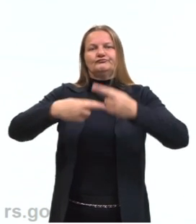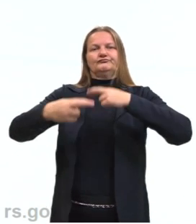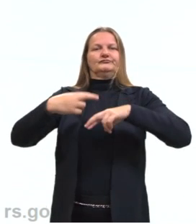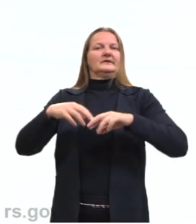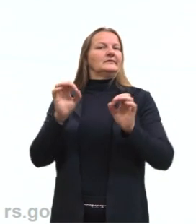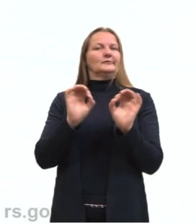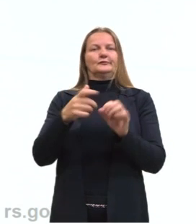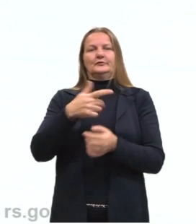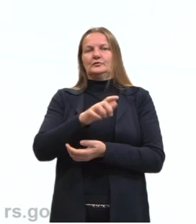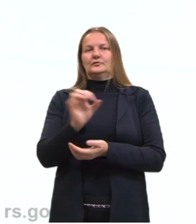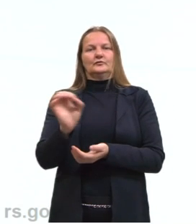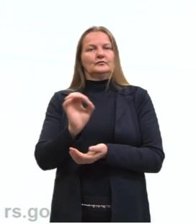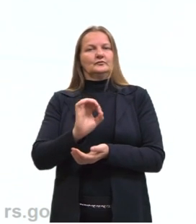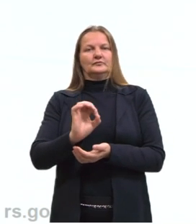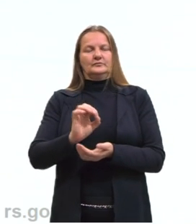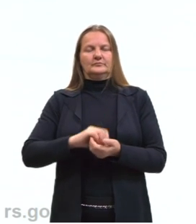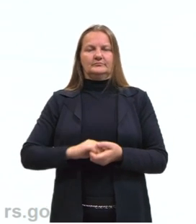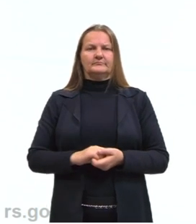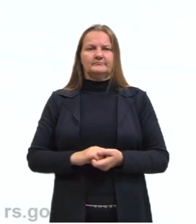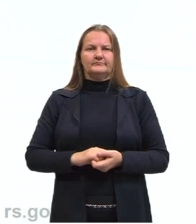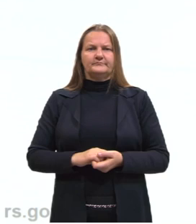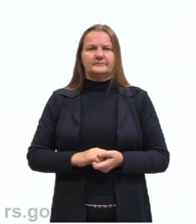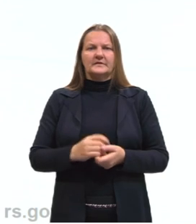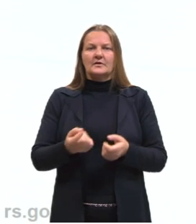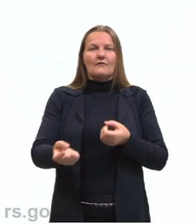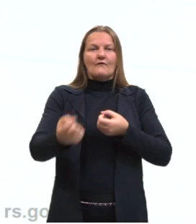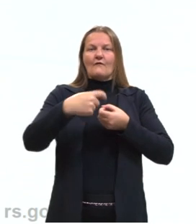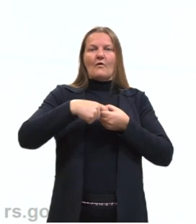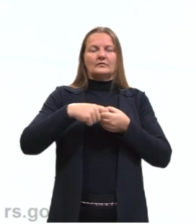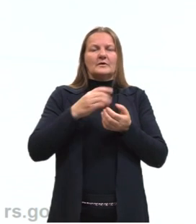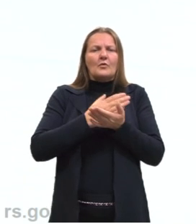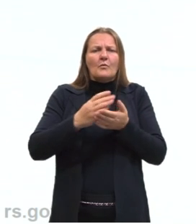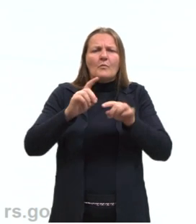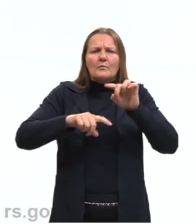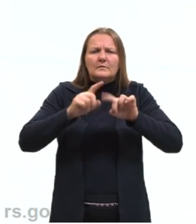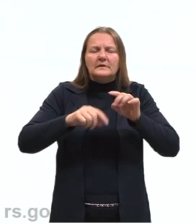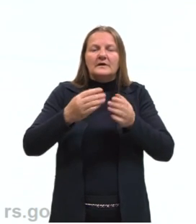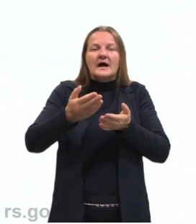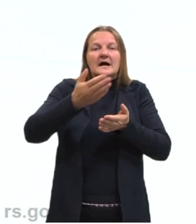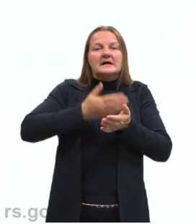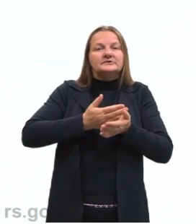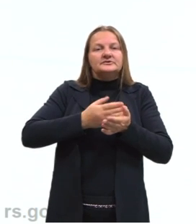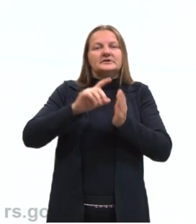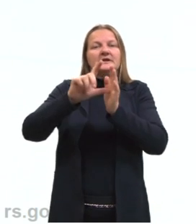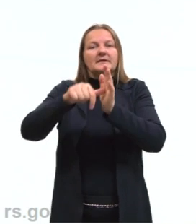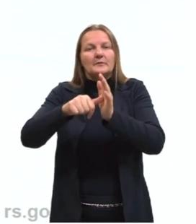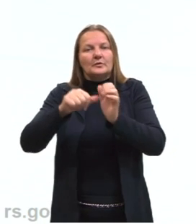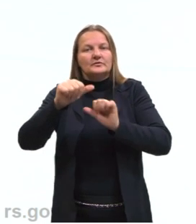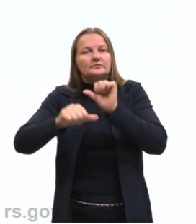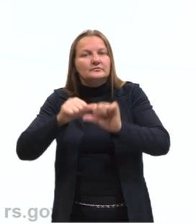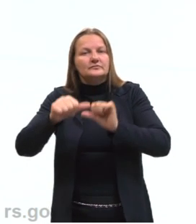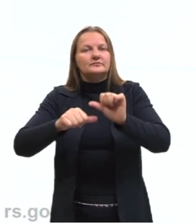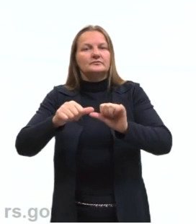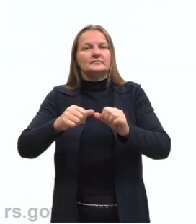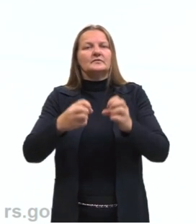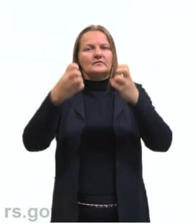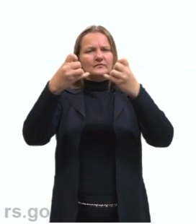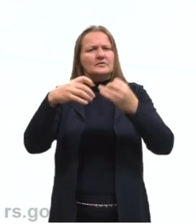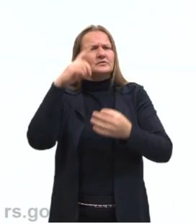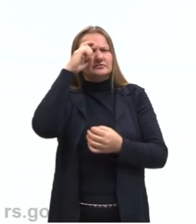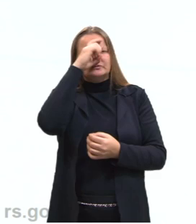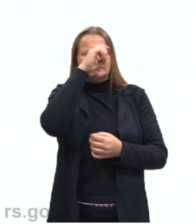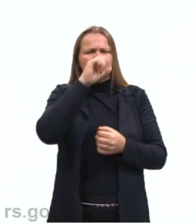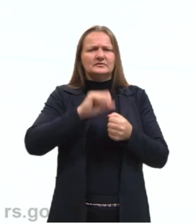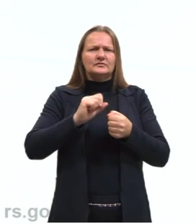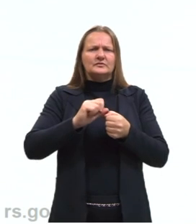para o final, ele não pode voltar para o inicial, tá? E é isso aqui que a gente, que acontece, gente? É muito difícil a gente conseguir,